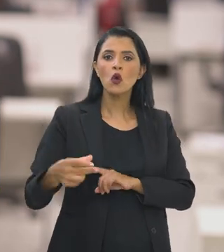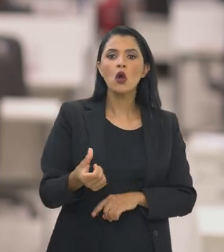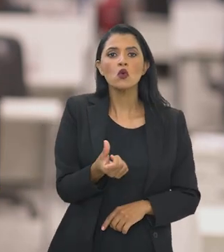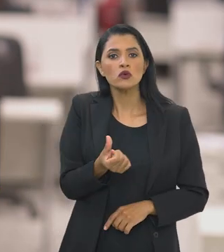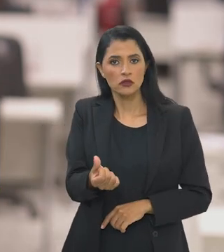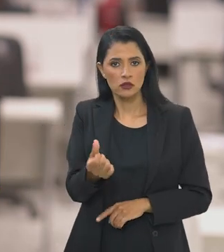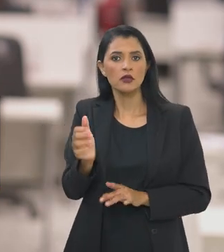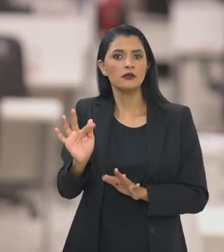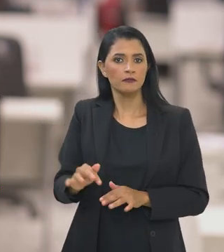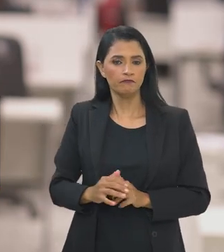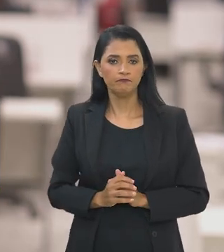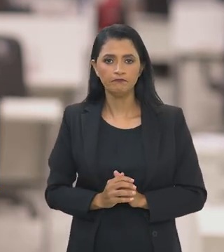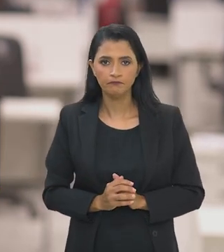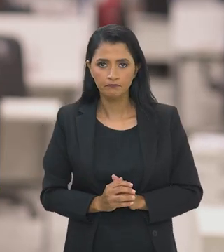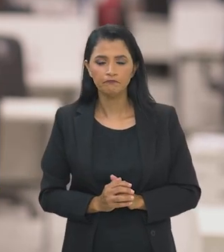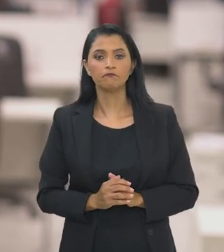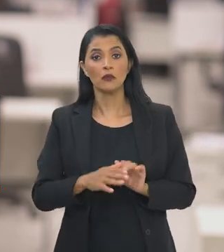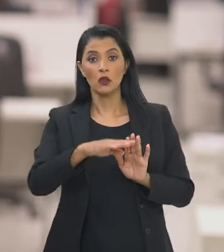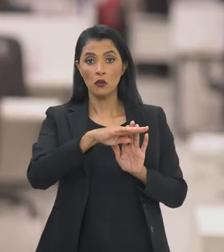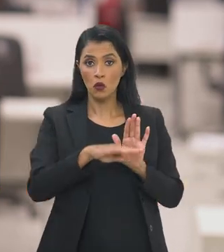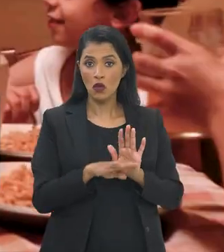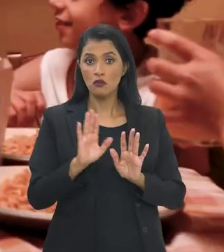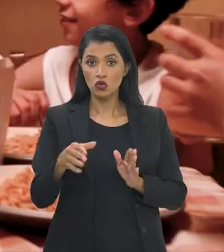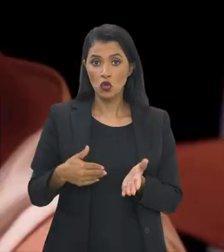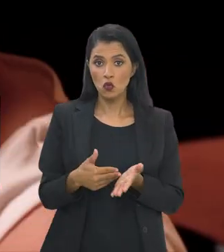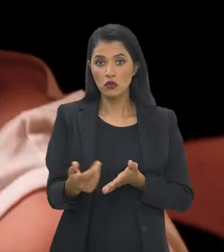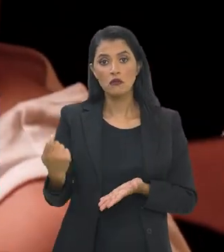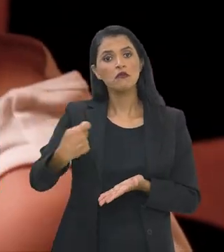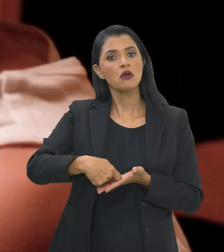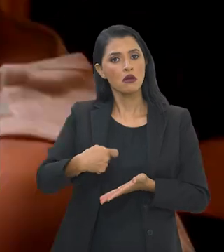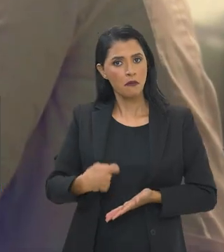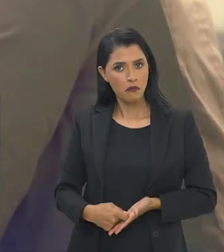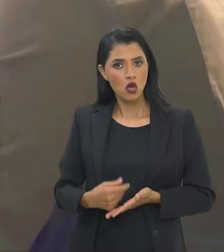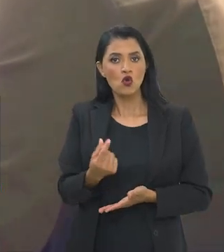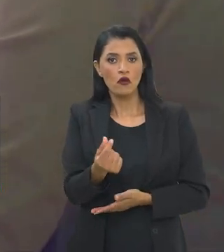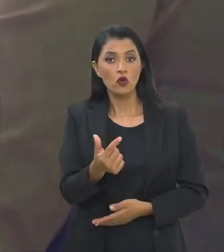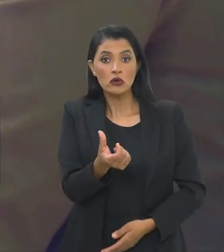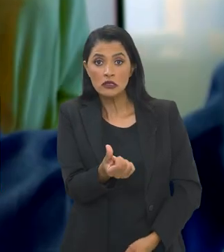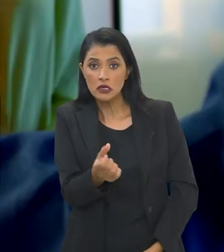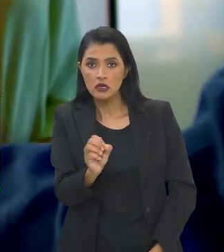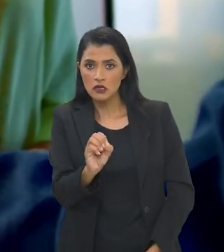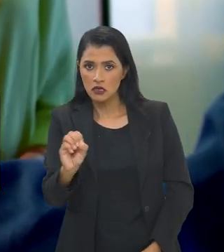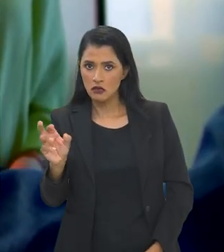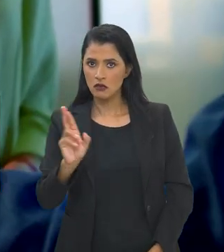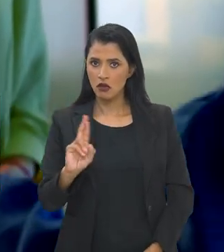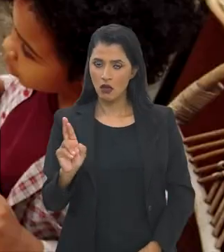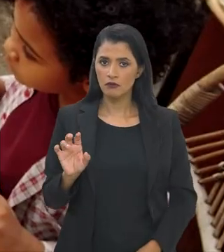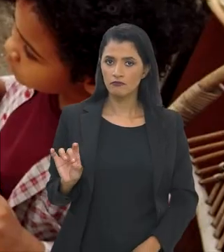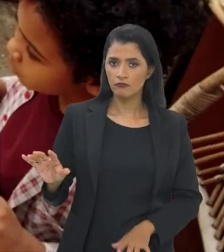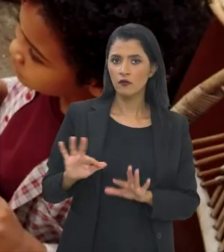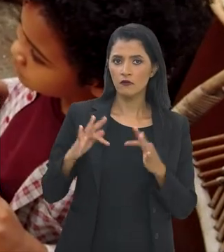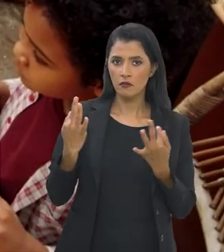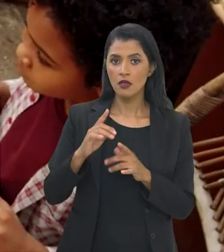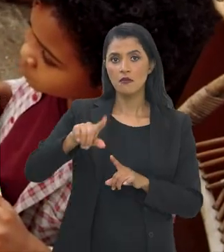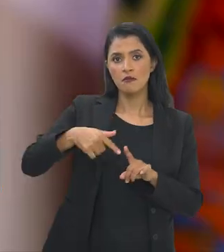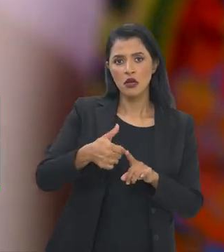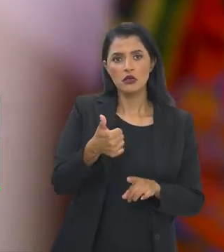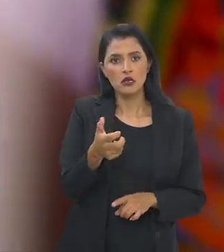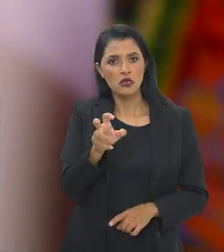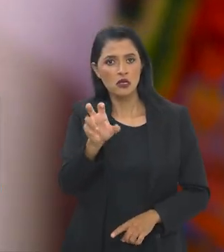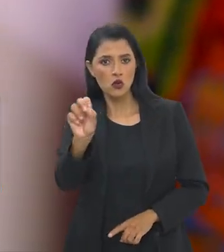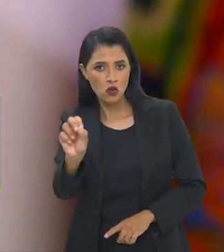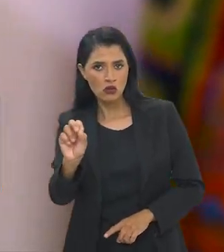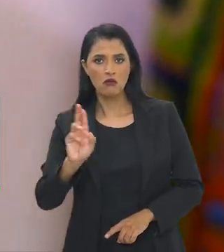identificação social com final 6. O programa já inicia o pagamento de 600 reais por família e mais